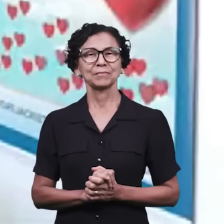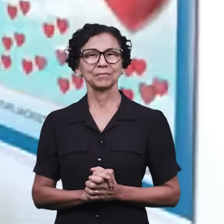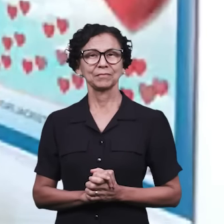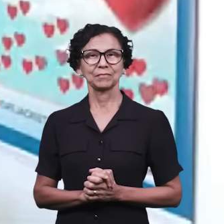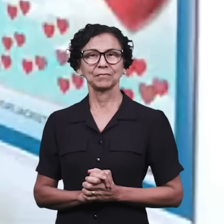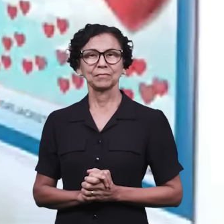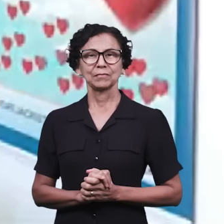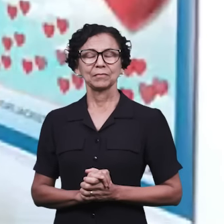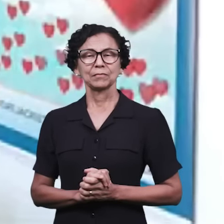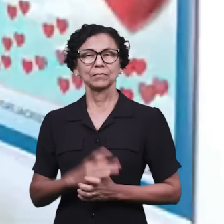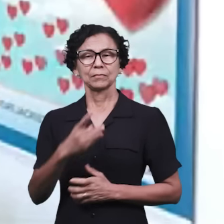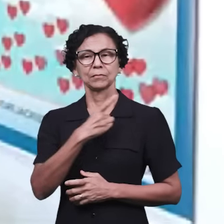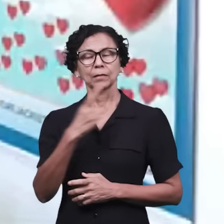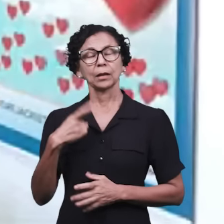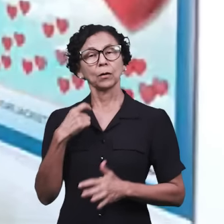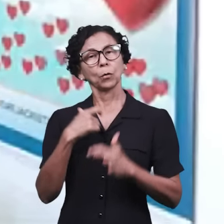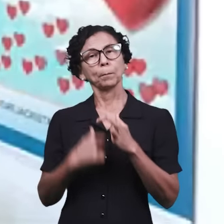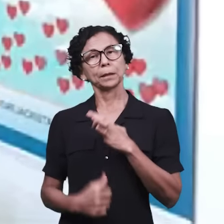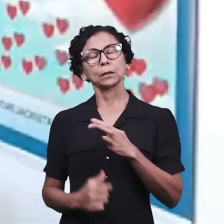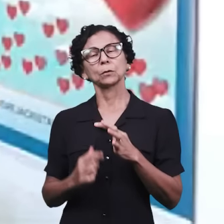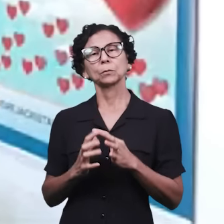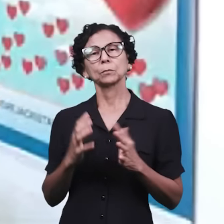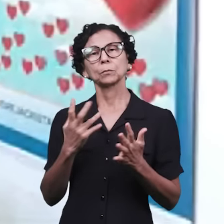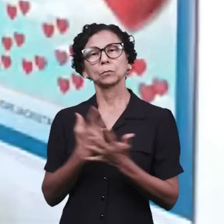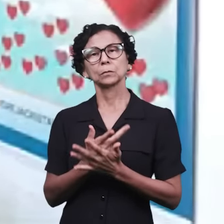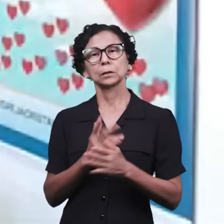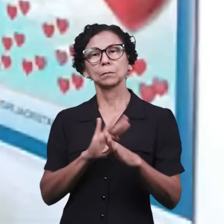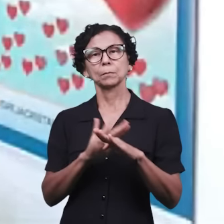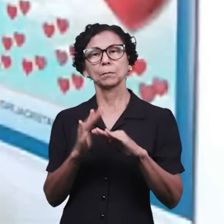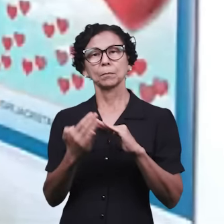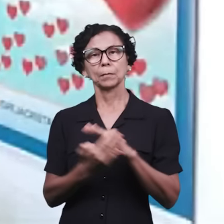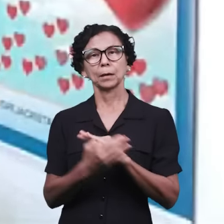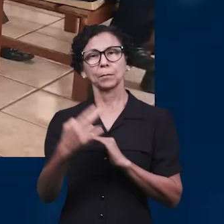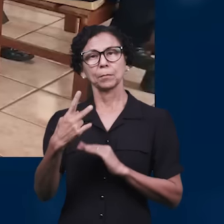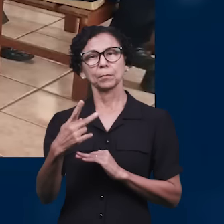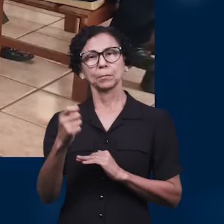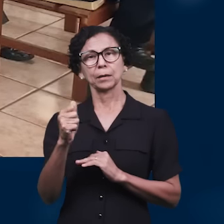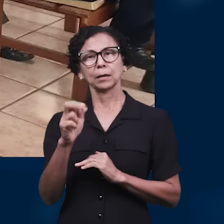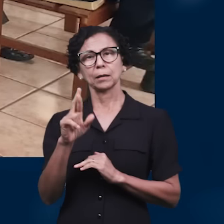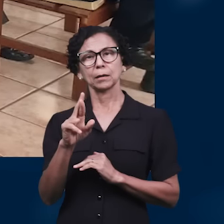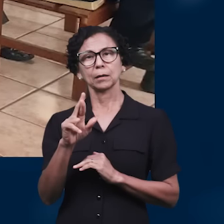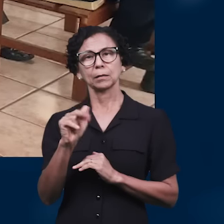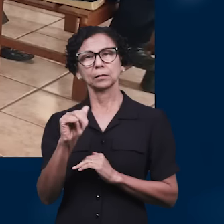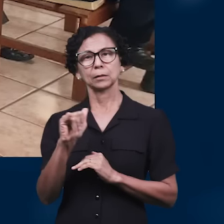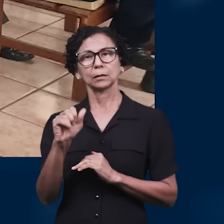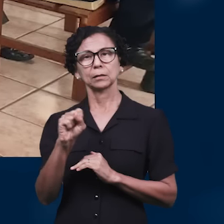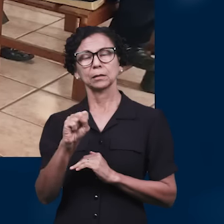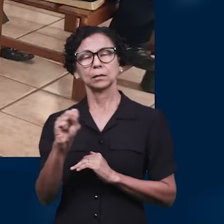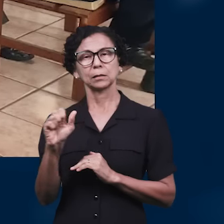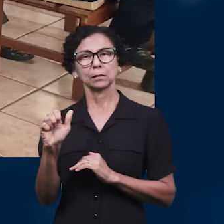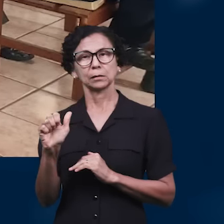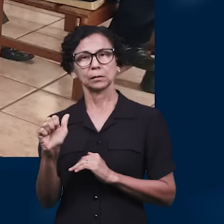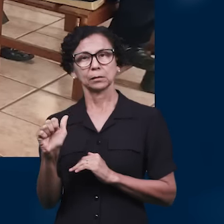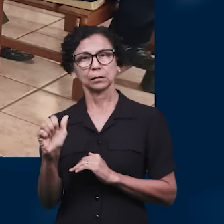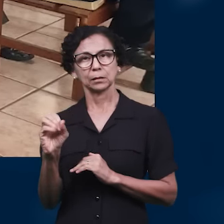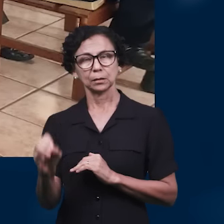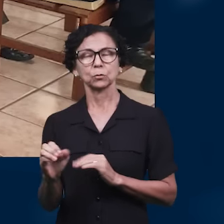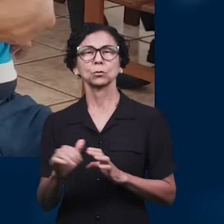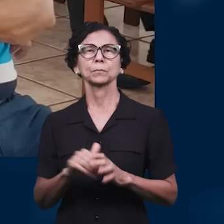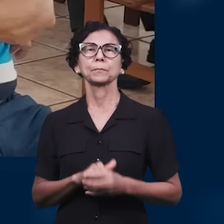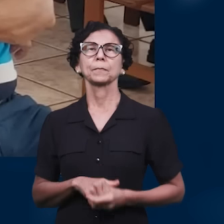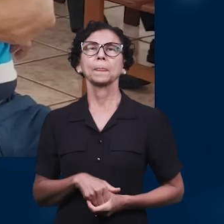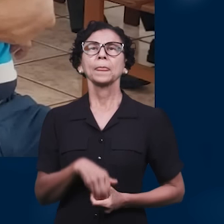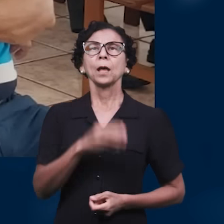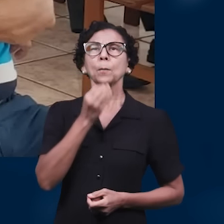obreiros da área de resente, que aconteceu na igreja do bairro Paraíso. Mais uma oportunidade em que os varões